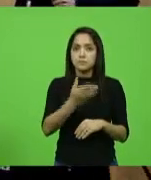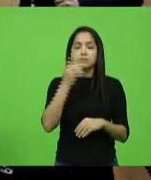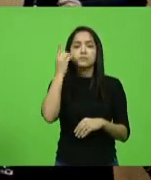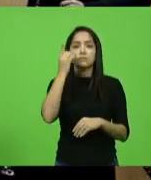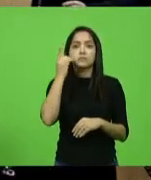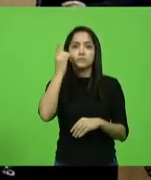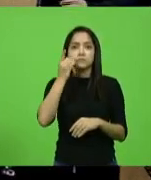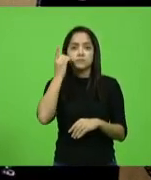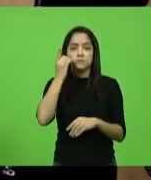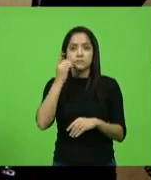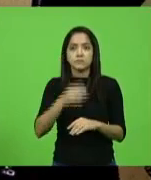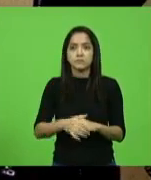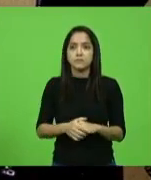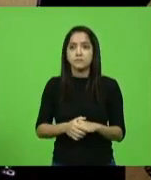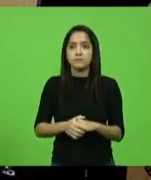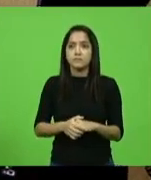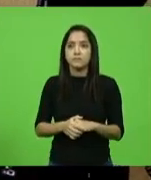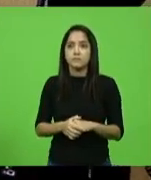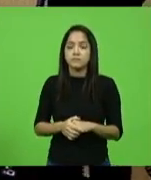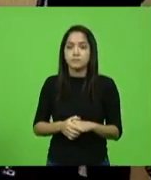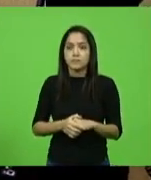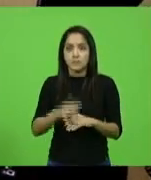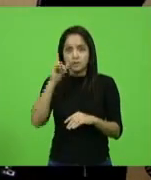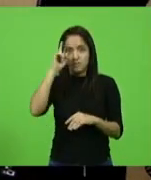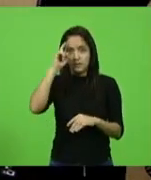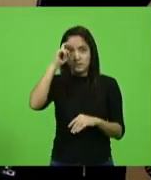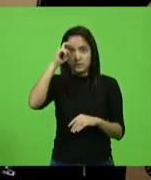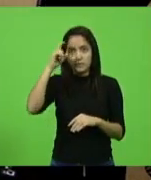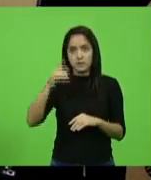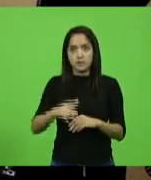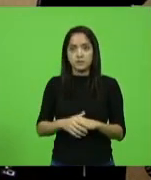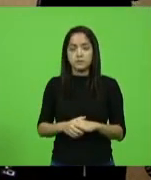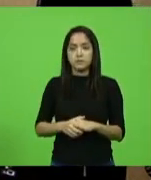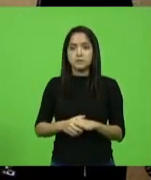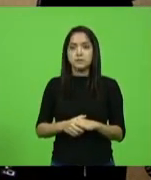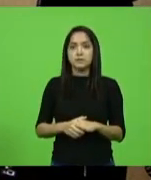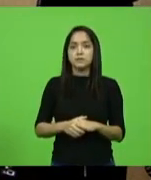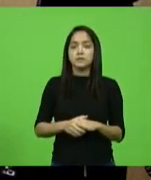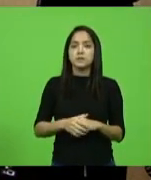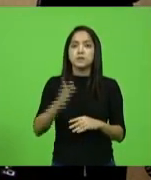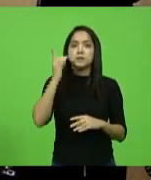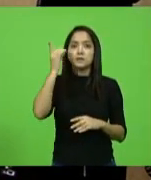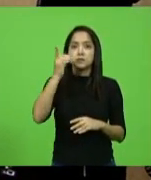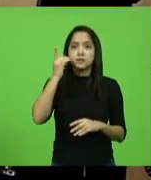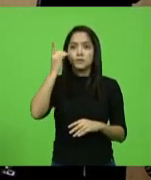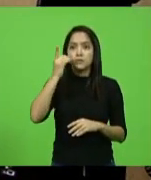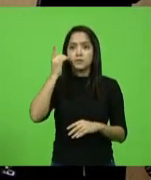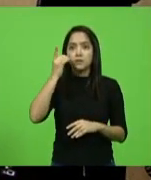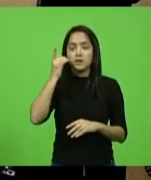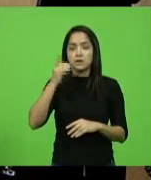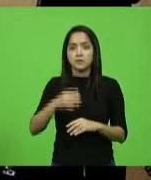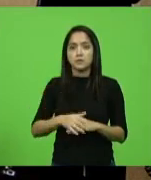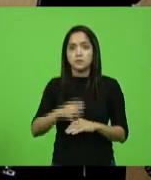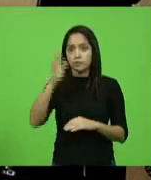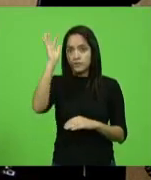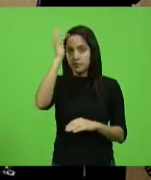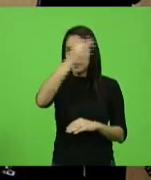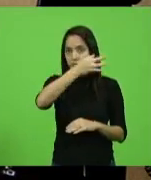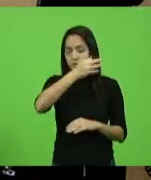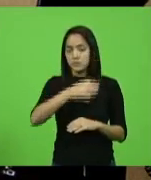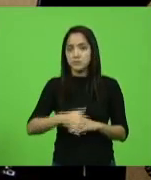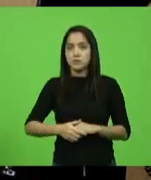Marco Vieira, deputado Fabiano da Luz,